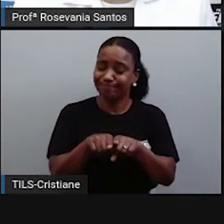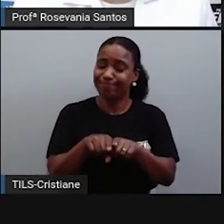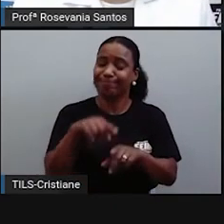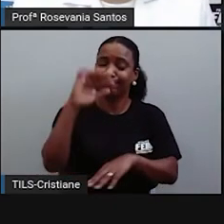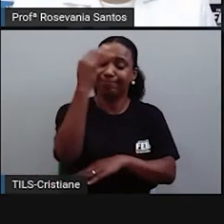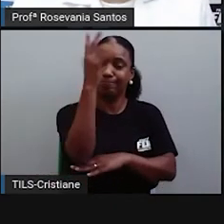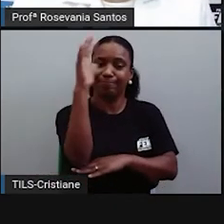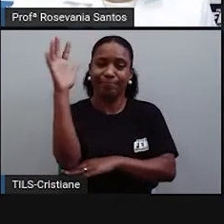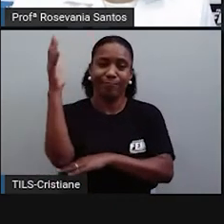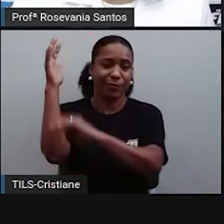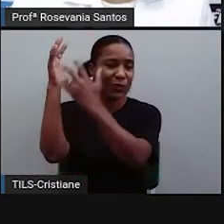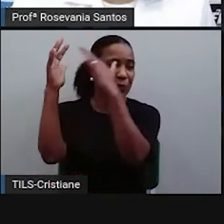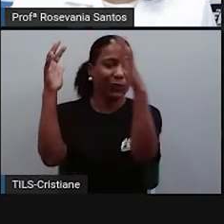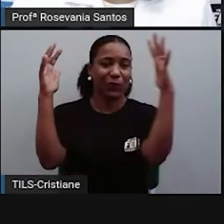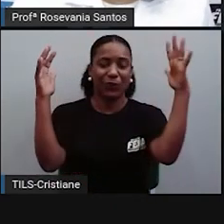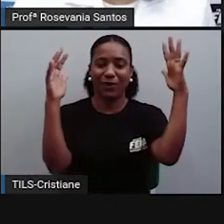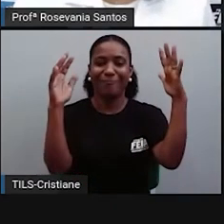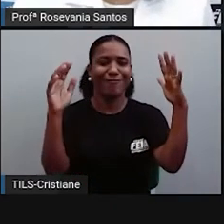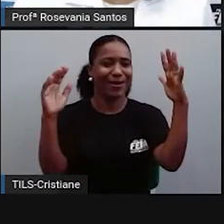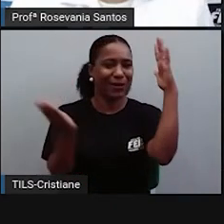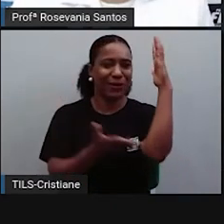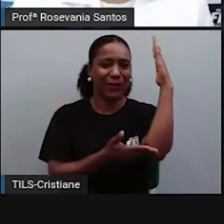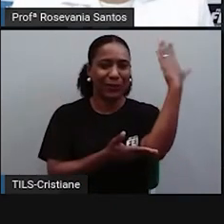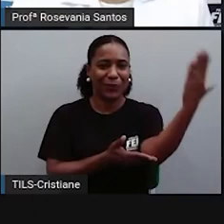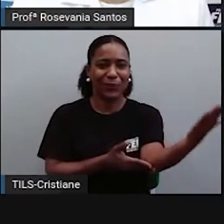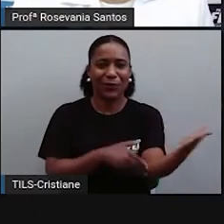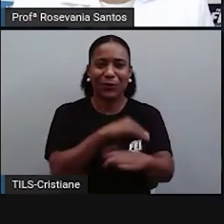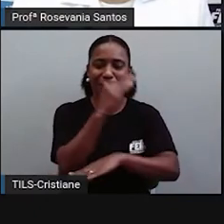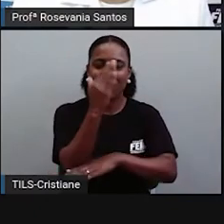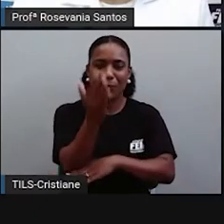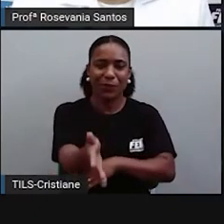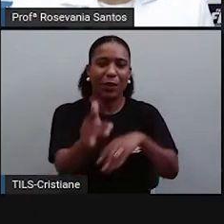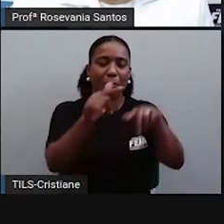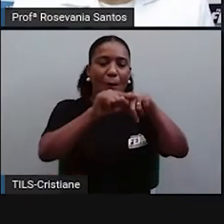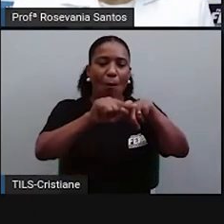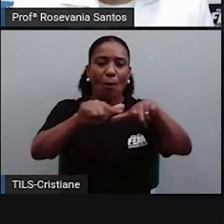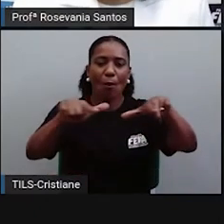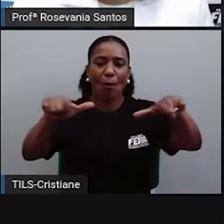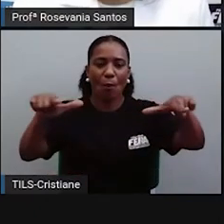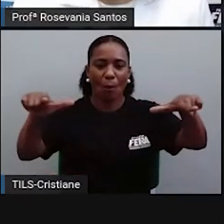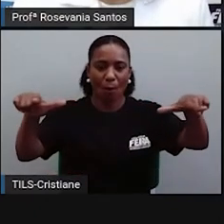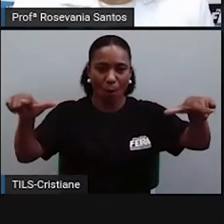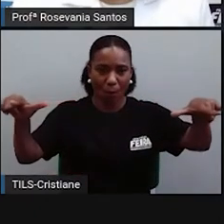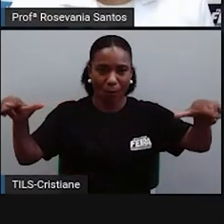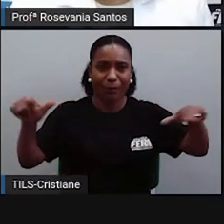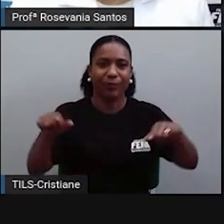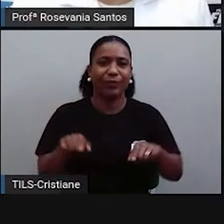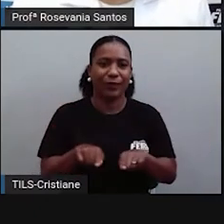dessa Nata Atlântica aqui. Essa foi a primeira coisa que acabou tendo.